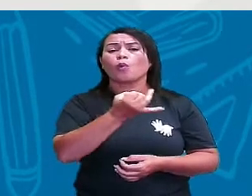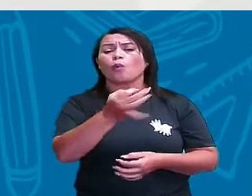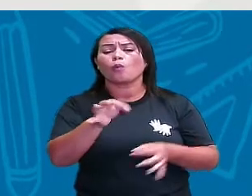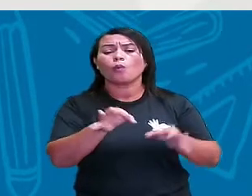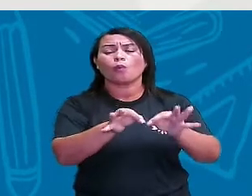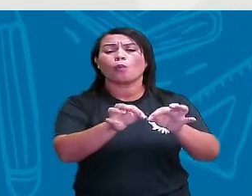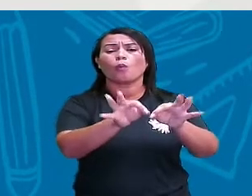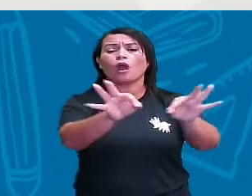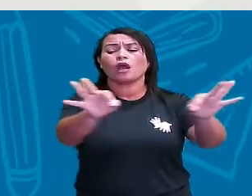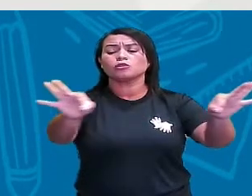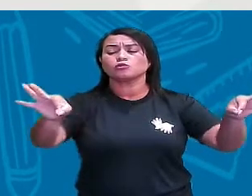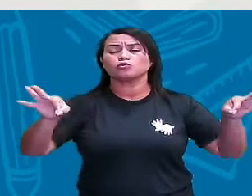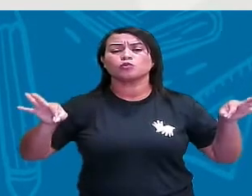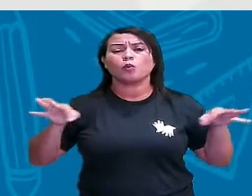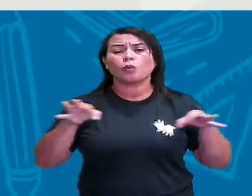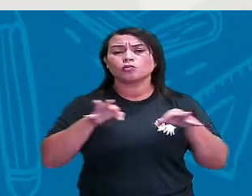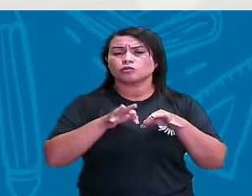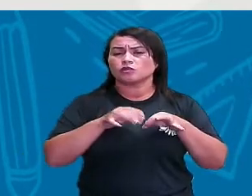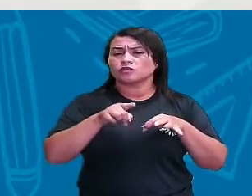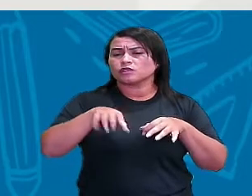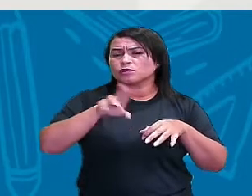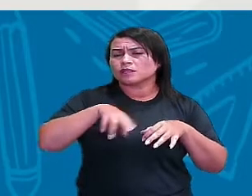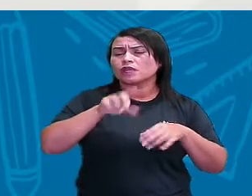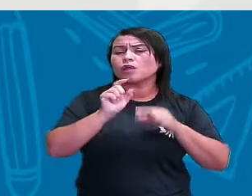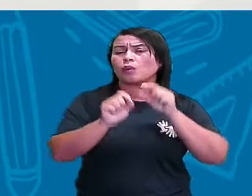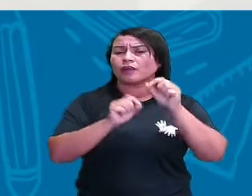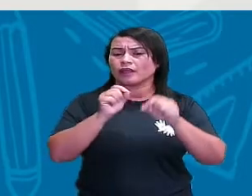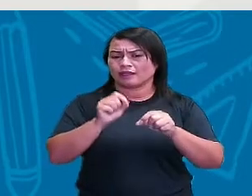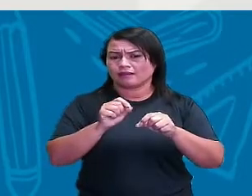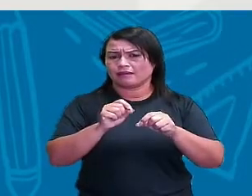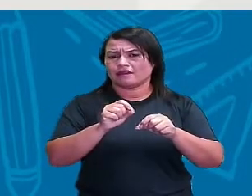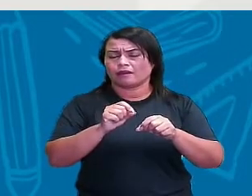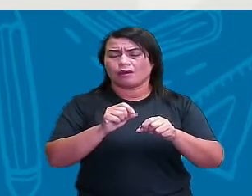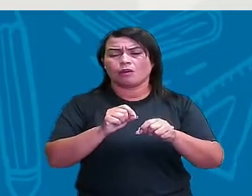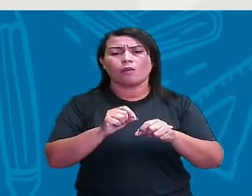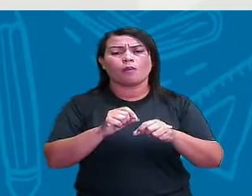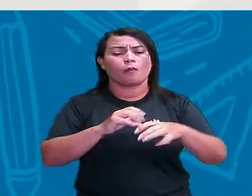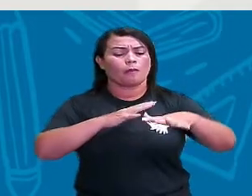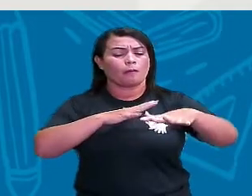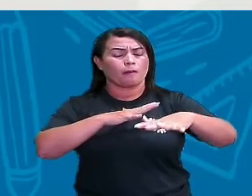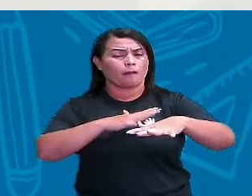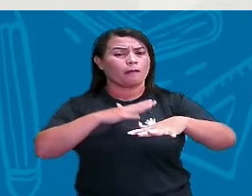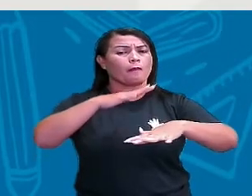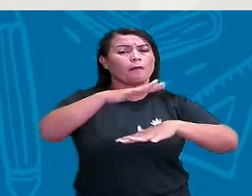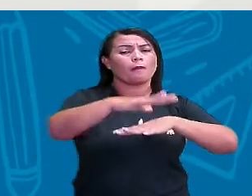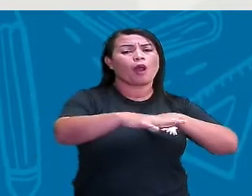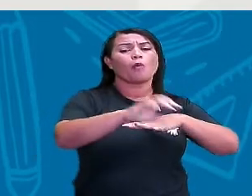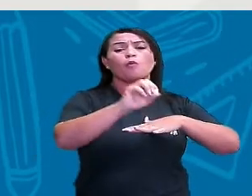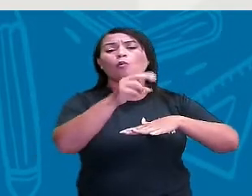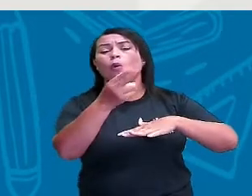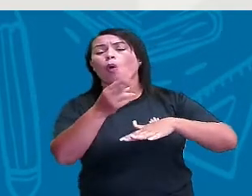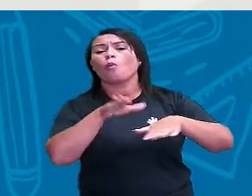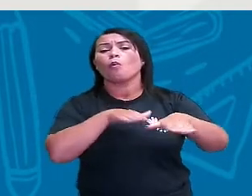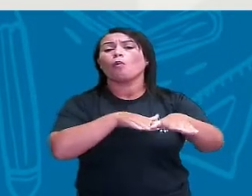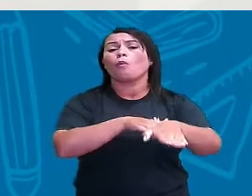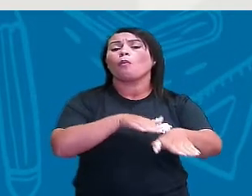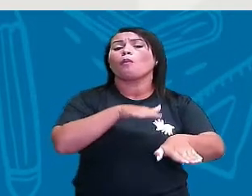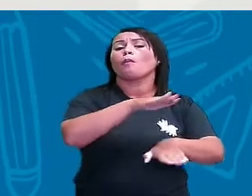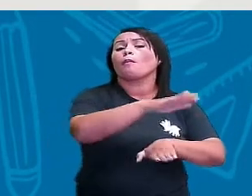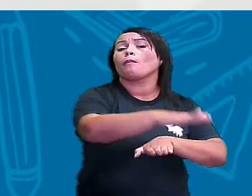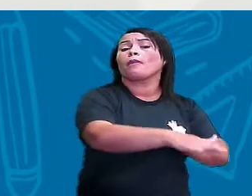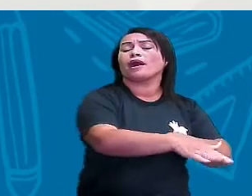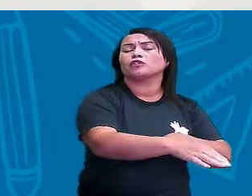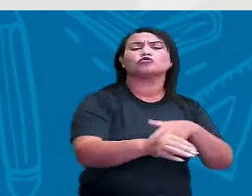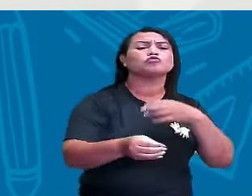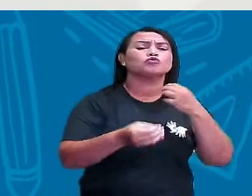palmo ou o passo? E aí, você aí na sua casa, se você fosse medir a área da sua casa,